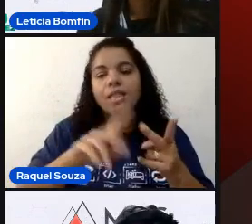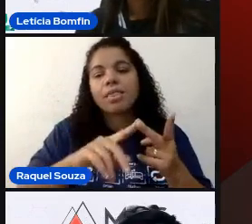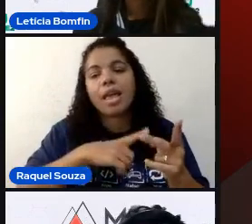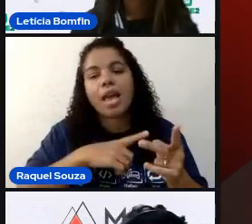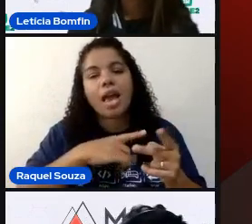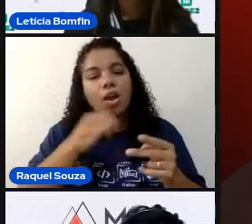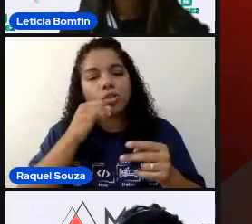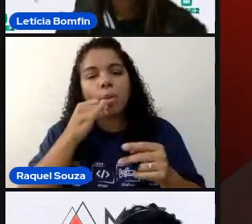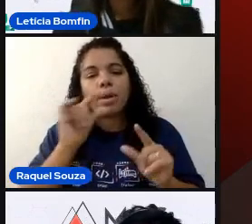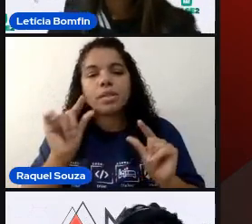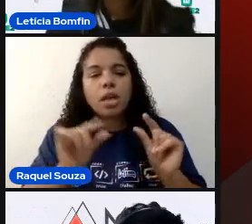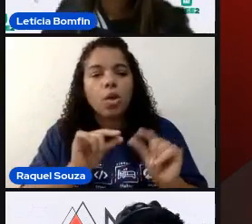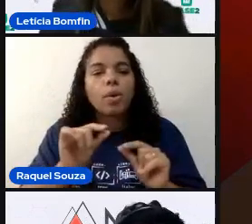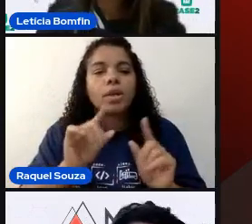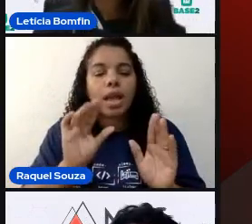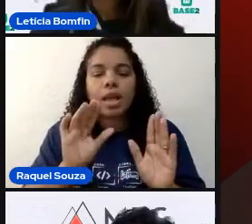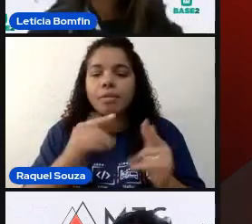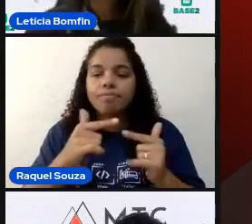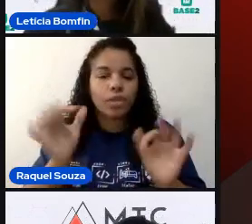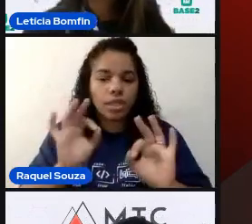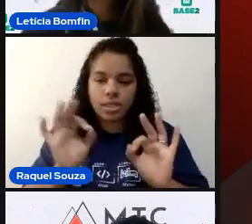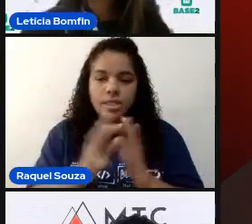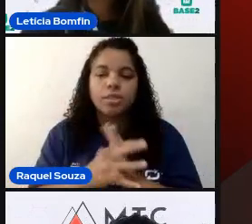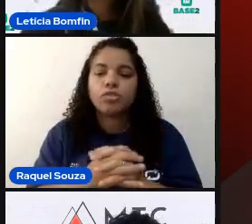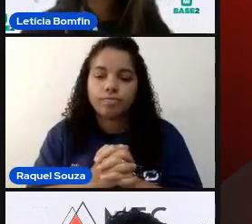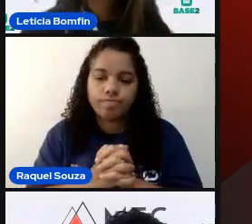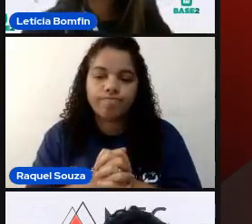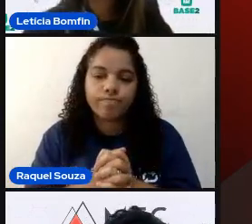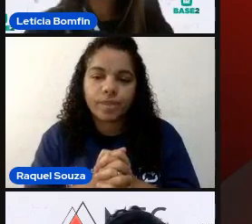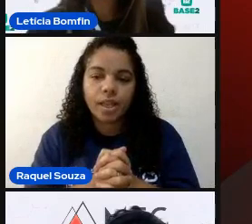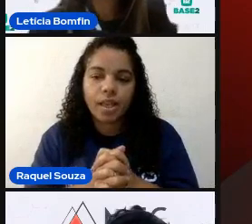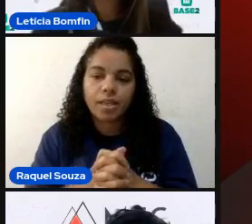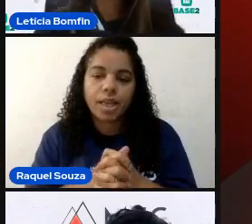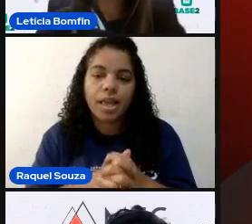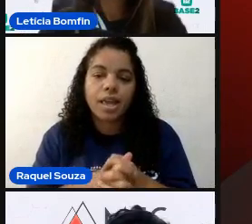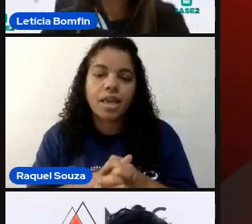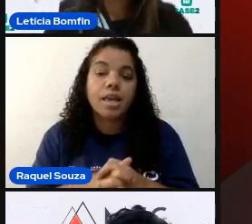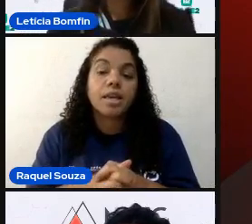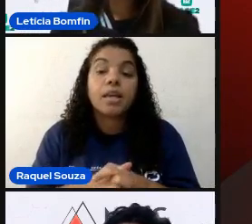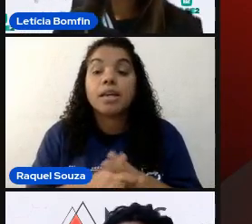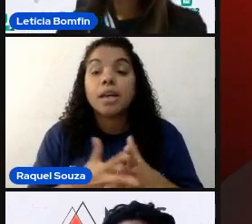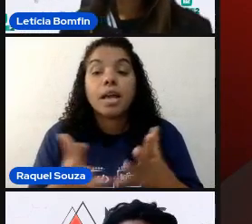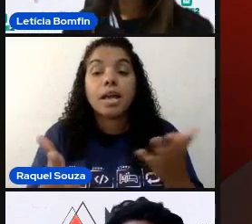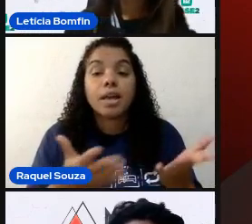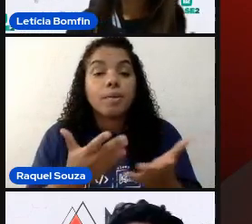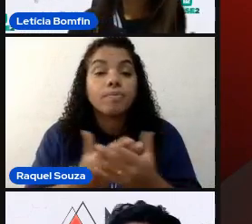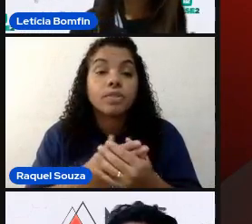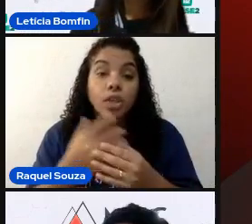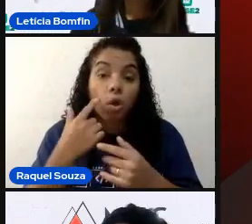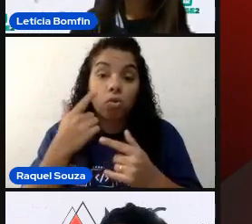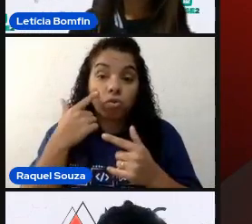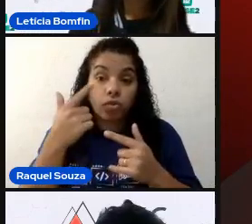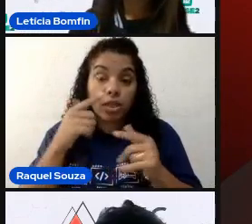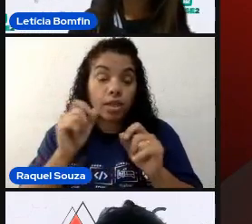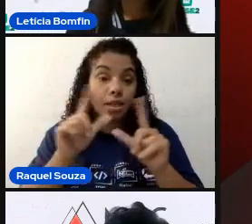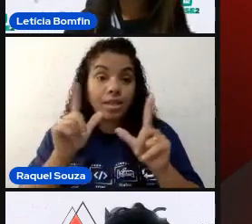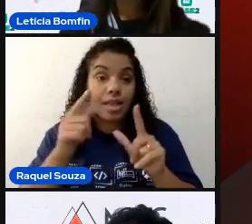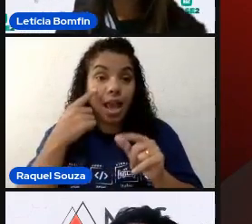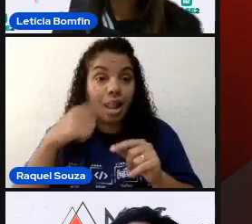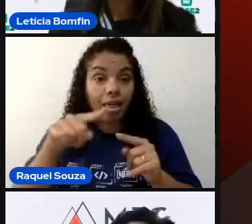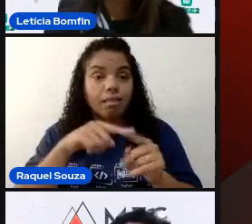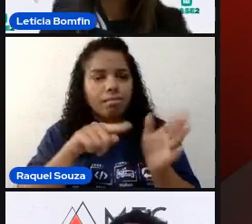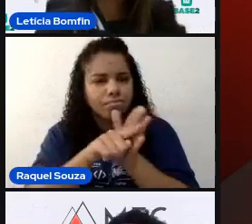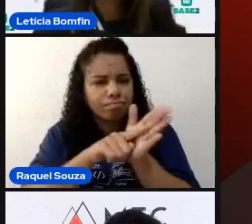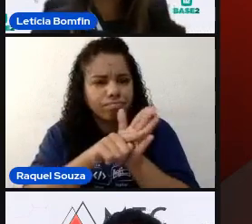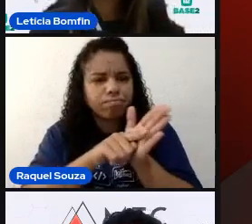é bem inexistente. Então, fica o alerta. Então, pesquisem com bastante